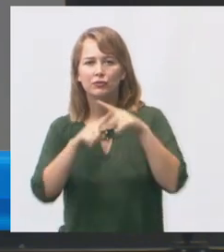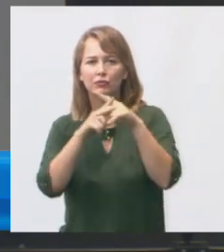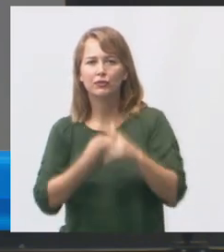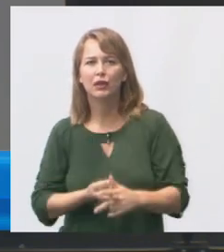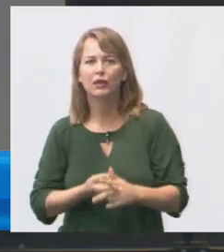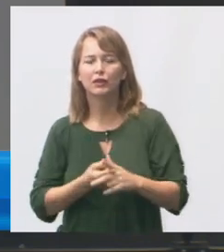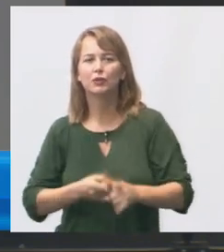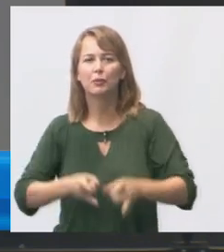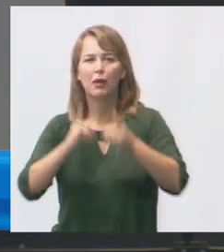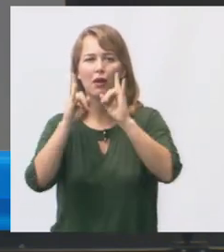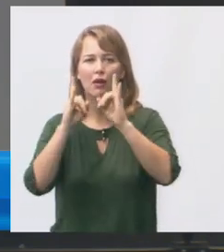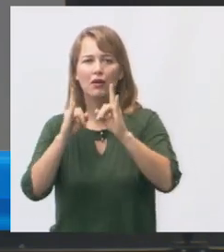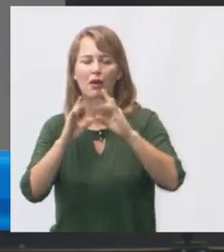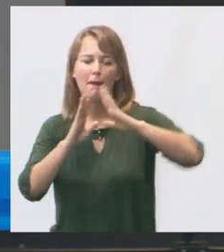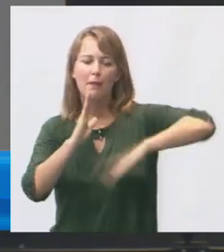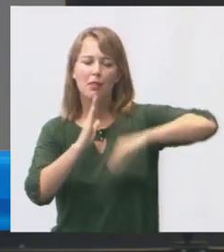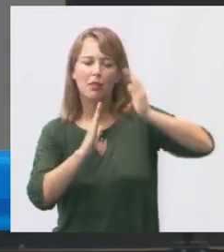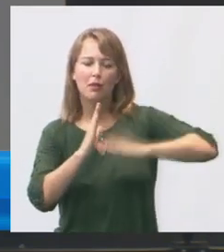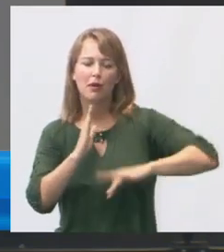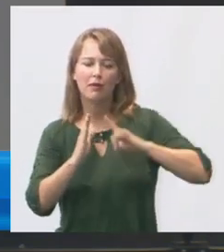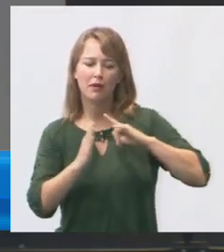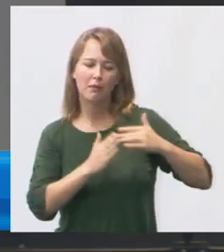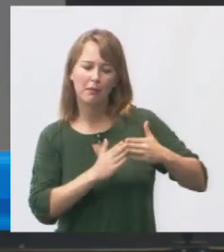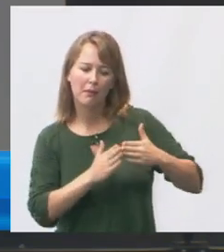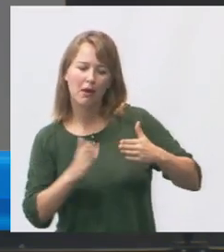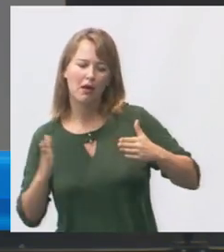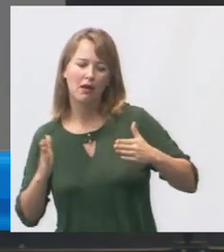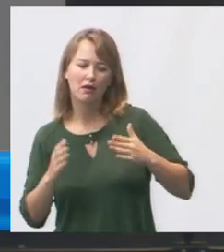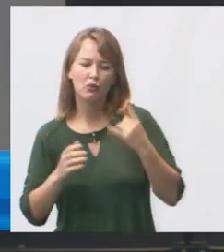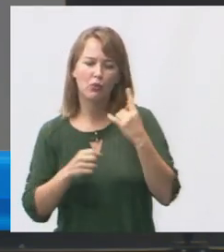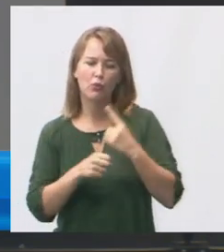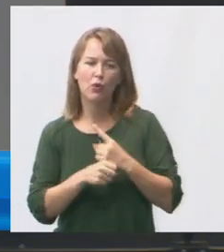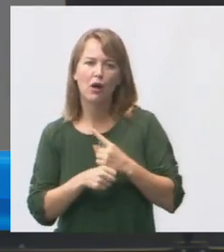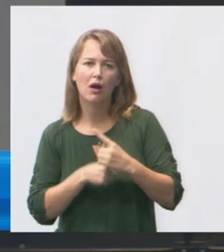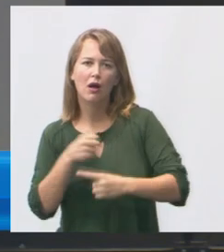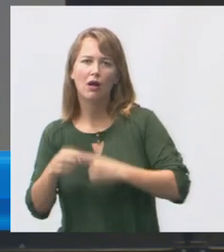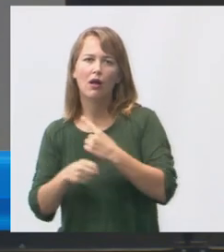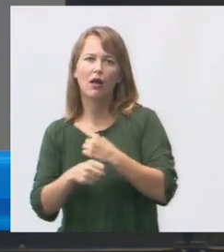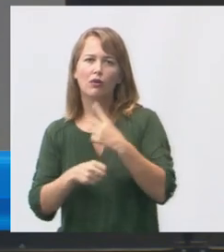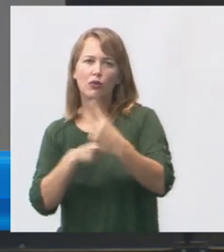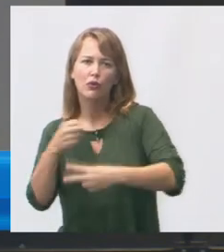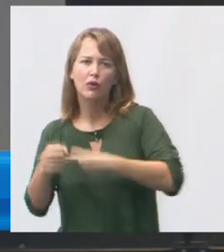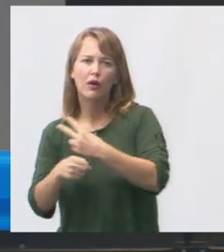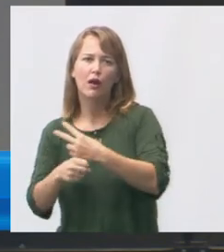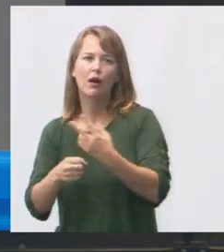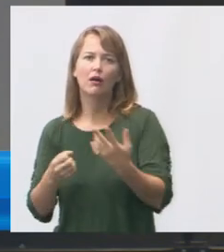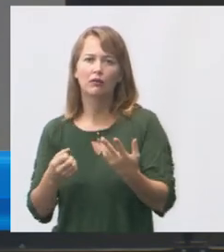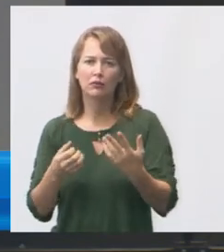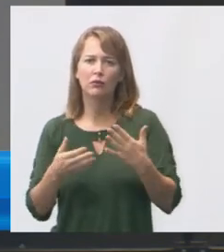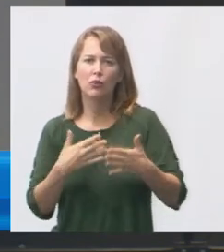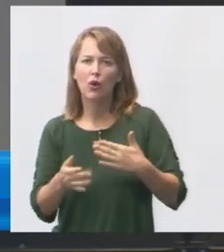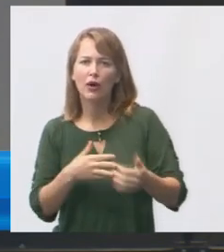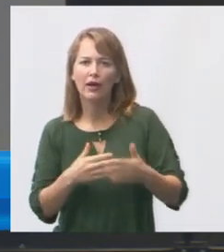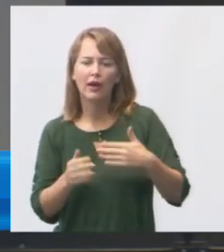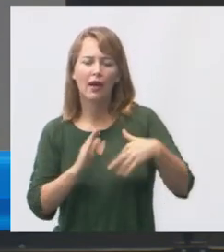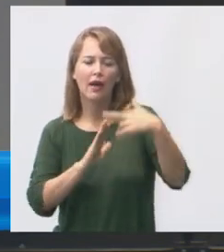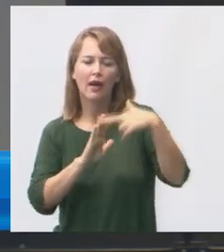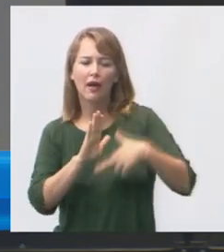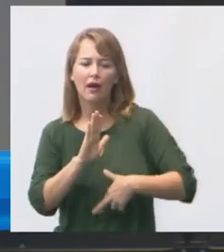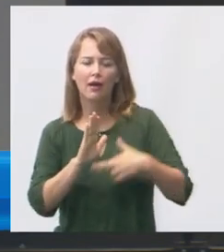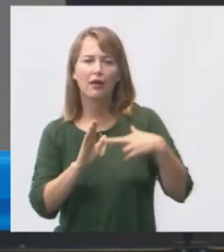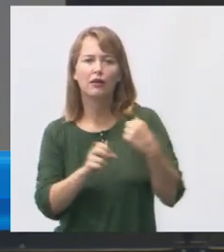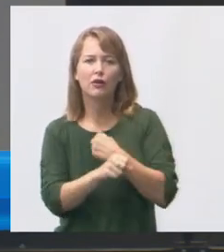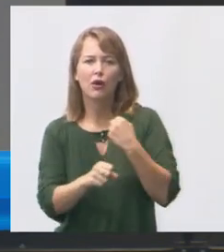porque pintura por exemplo você tem o prazo de que tem pintura tem que fazer de um em um ano dois dois anos isso tem qualquer manual de obra está escrito